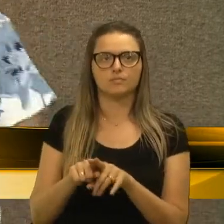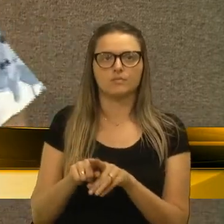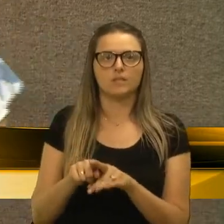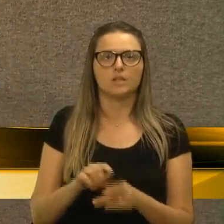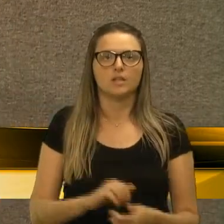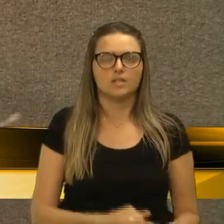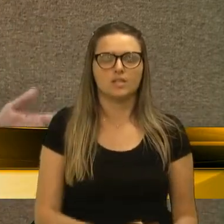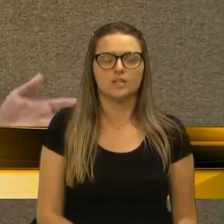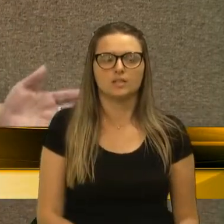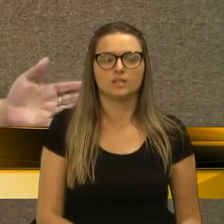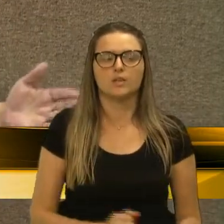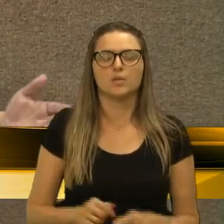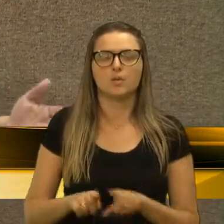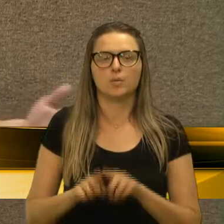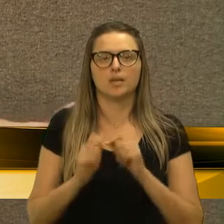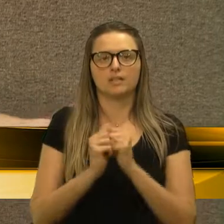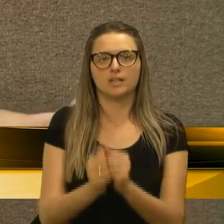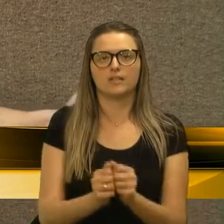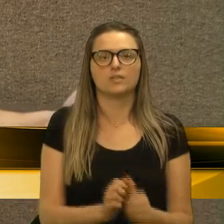do Desvio Riço,